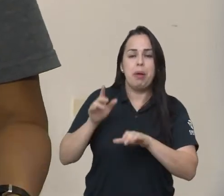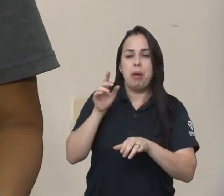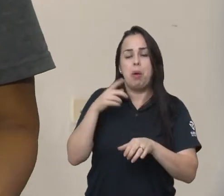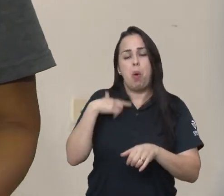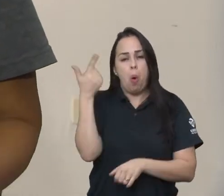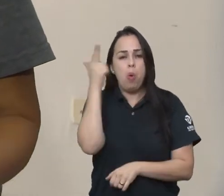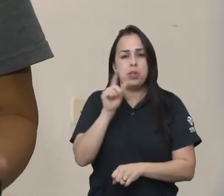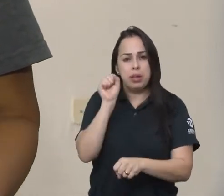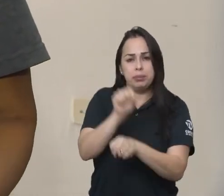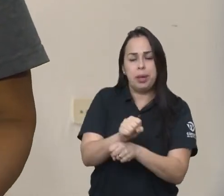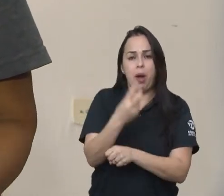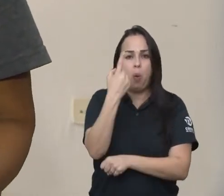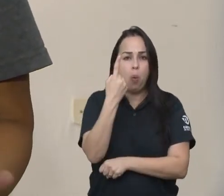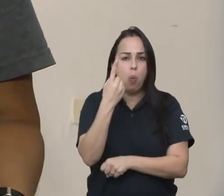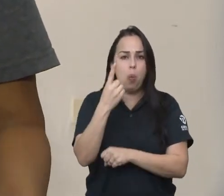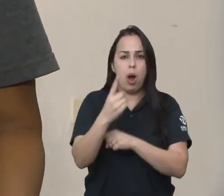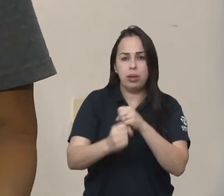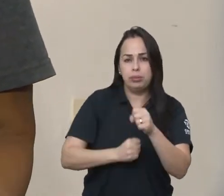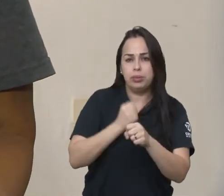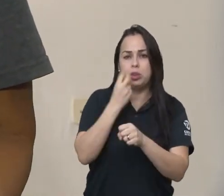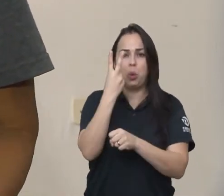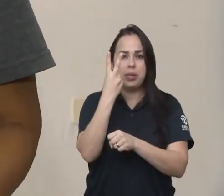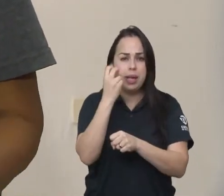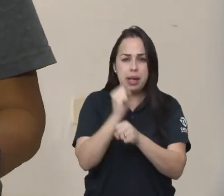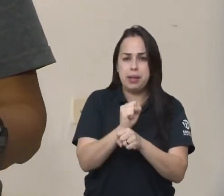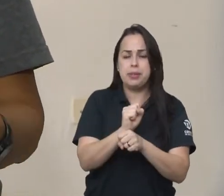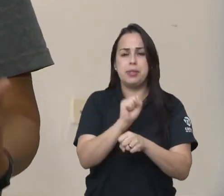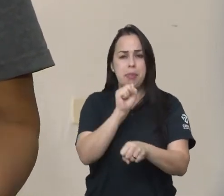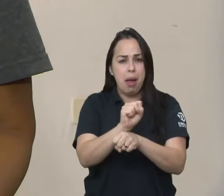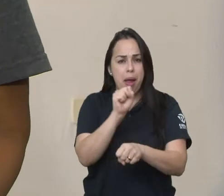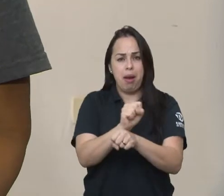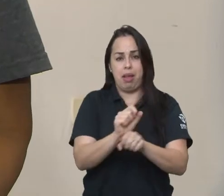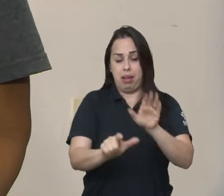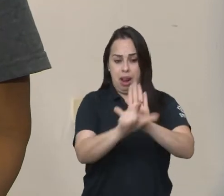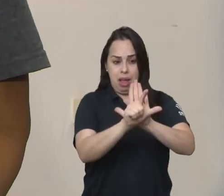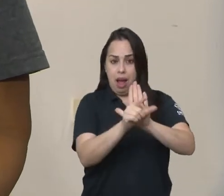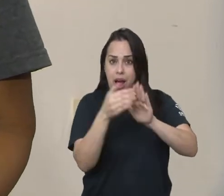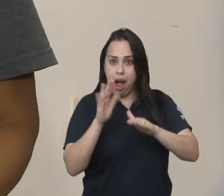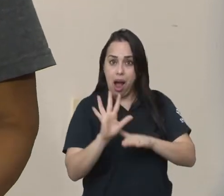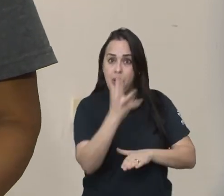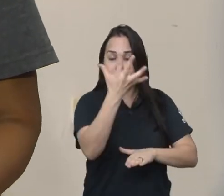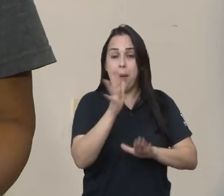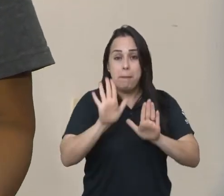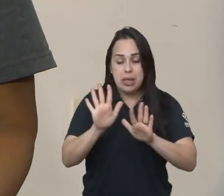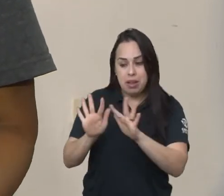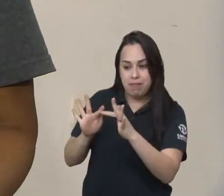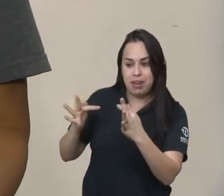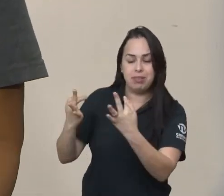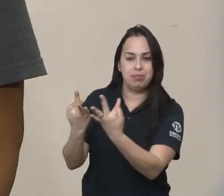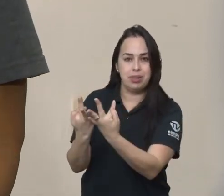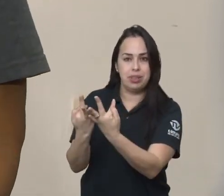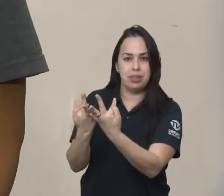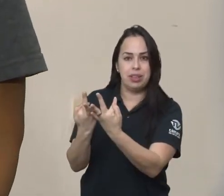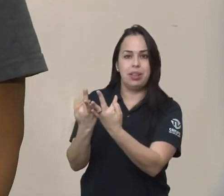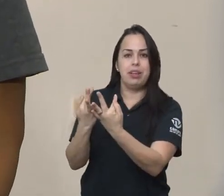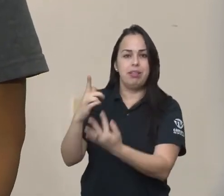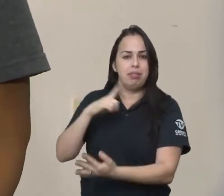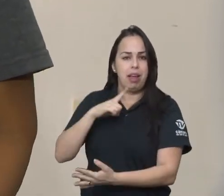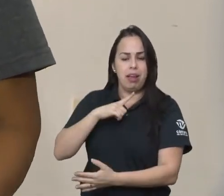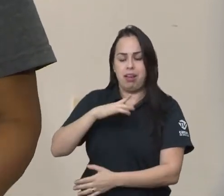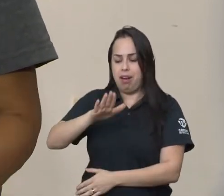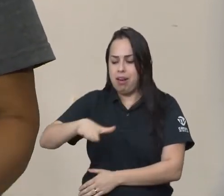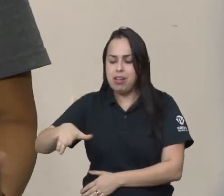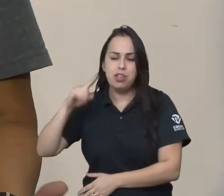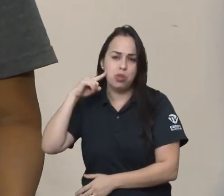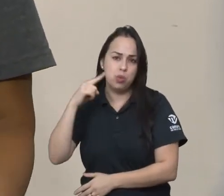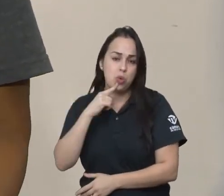gente consegue esperar um ano, dois anos para que uma lei venha a acontecer, para que as coisas comecem a acontecer, mas uma família que tem uma criança que é